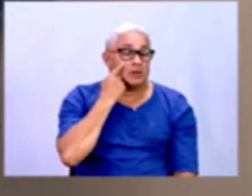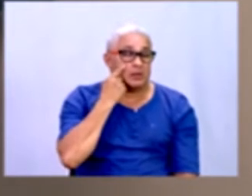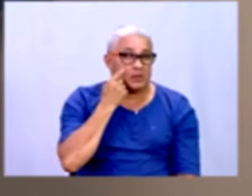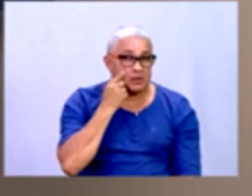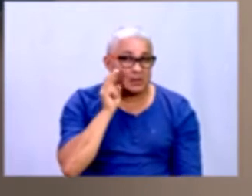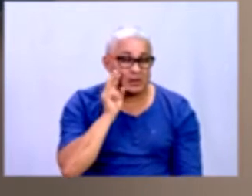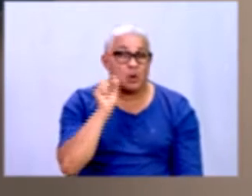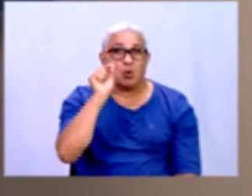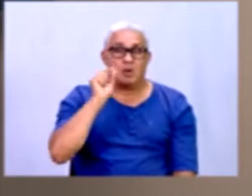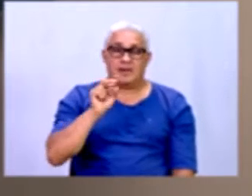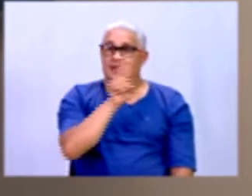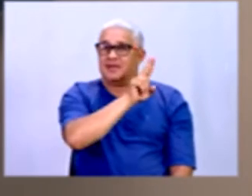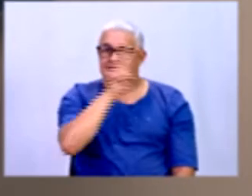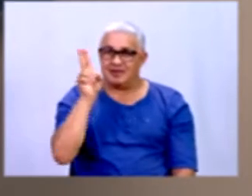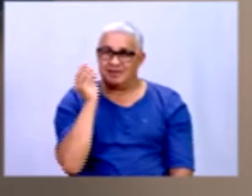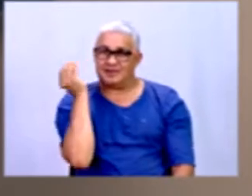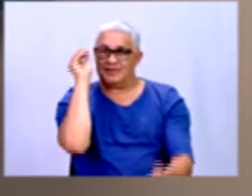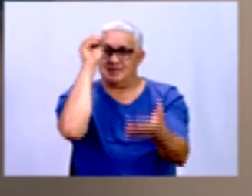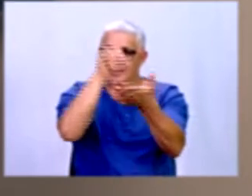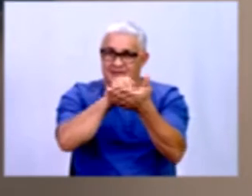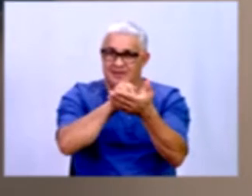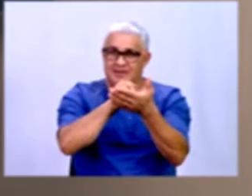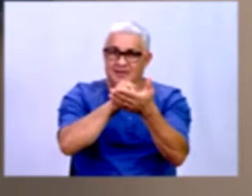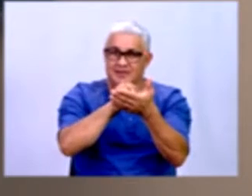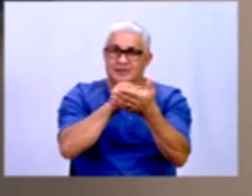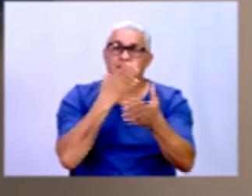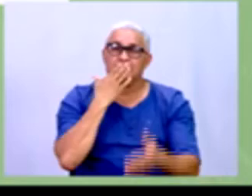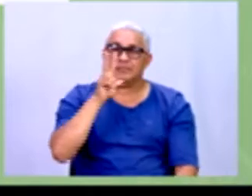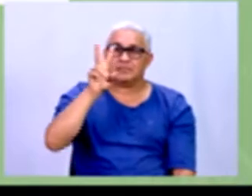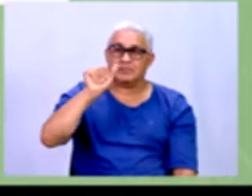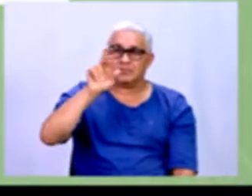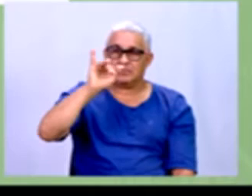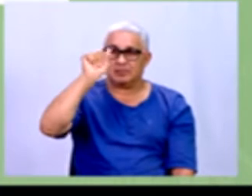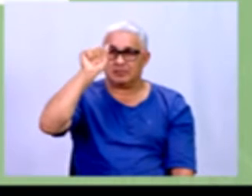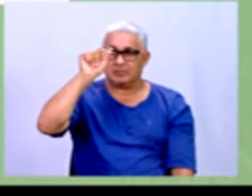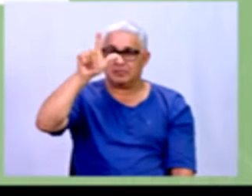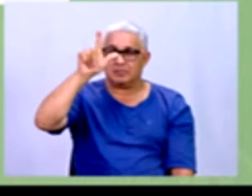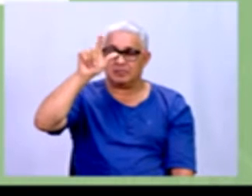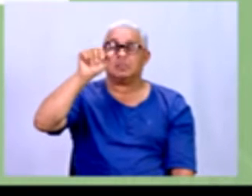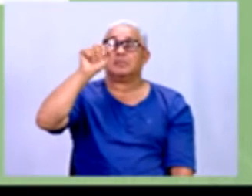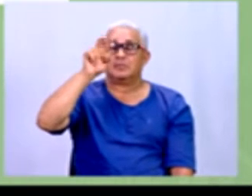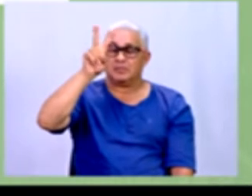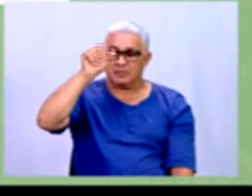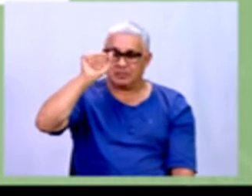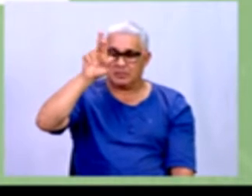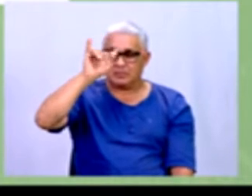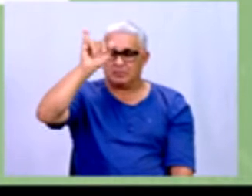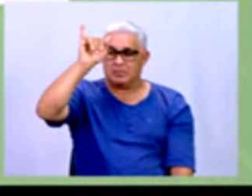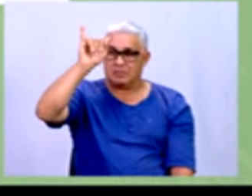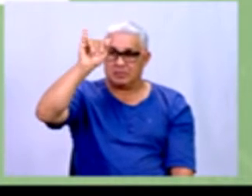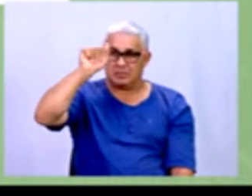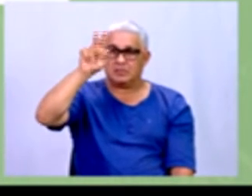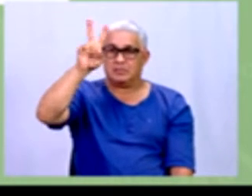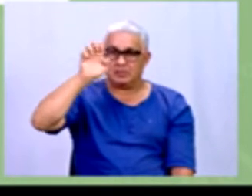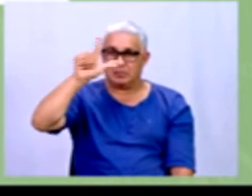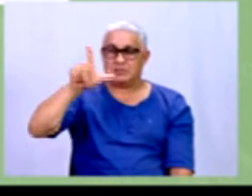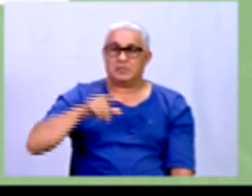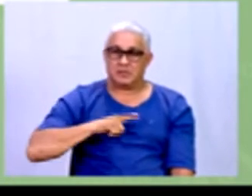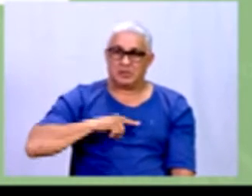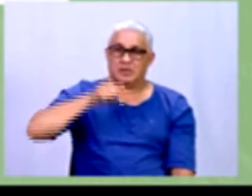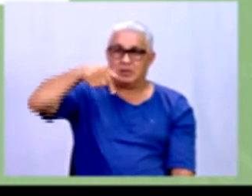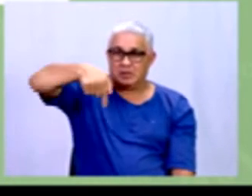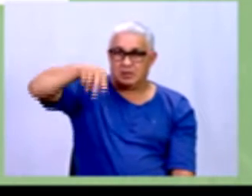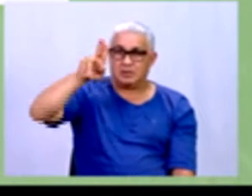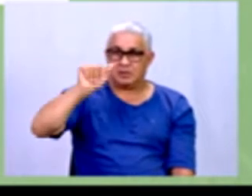que nome que a gente dá para esses tipos de variáveis, tá? Então, a gente tem a variável qualitativa, a variável